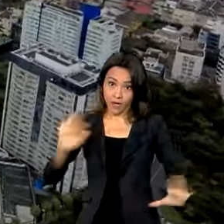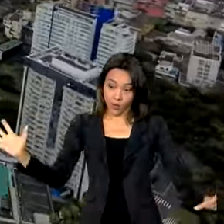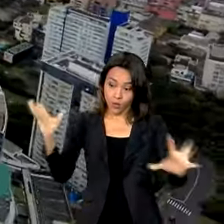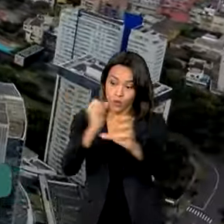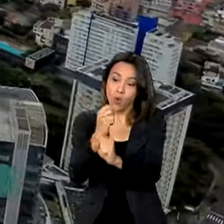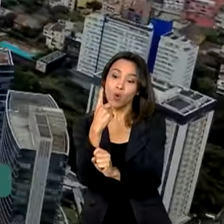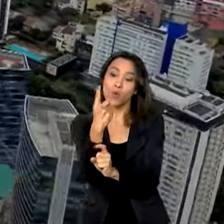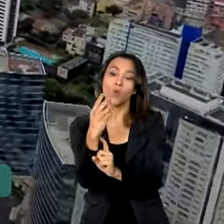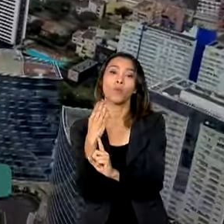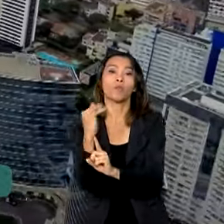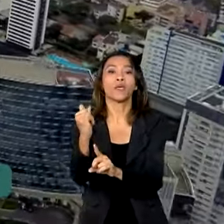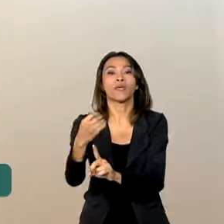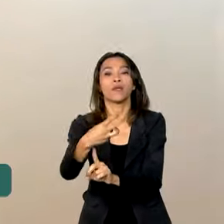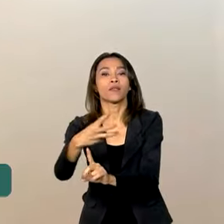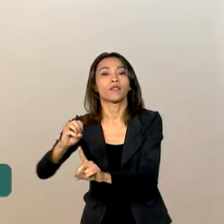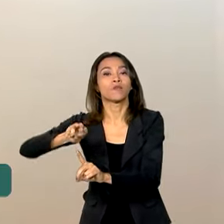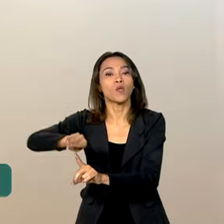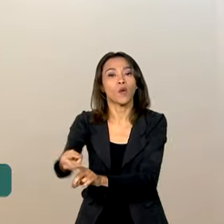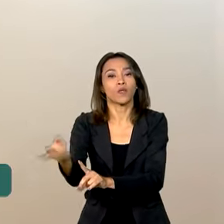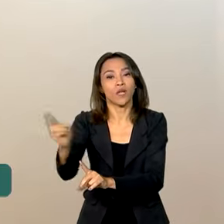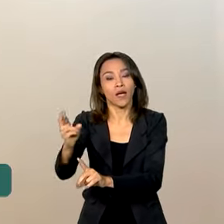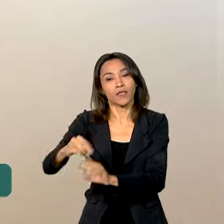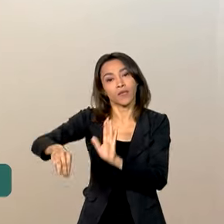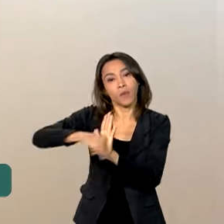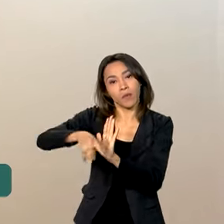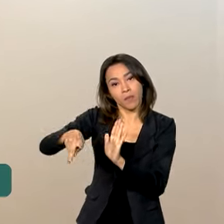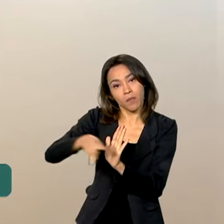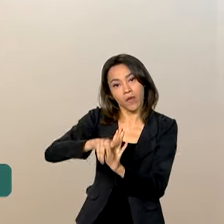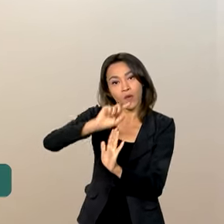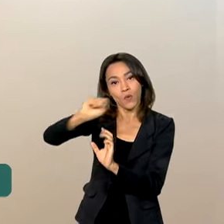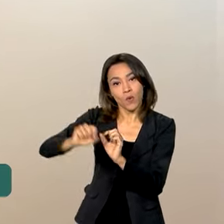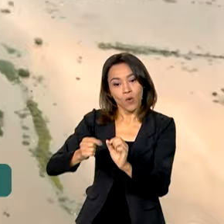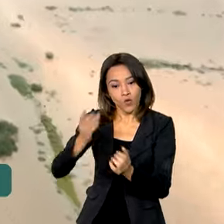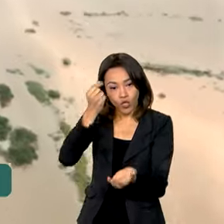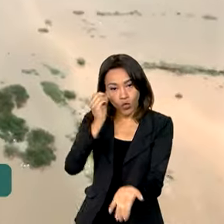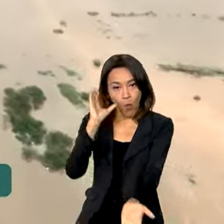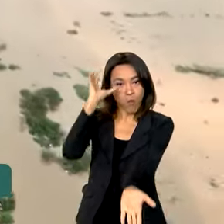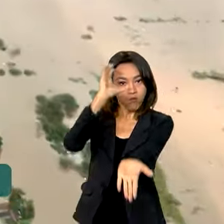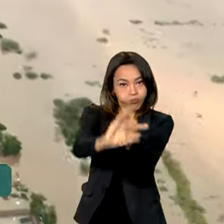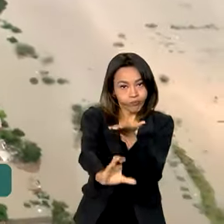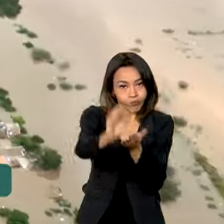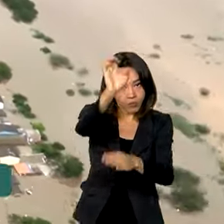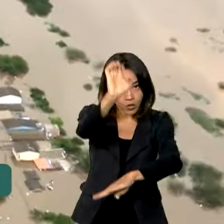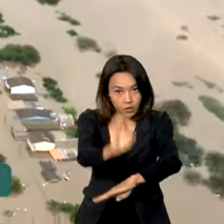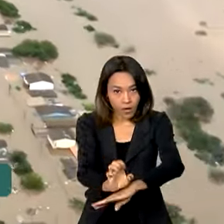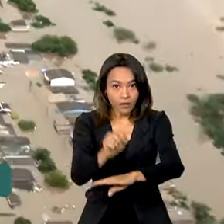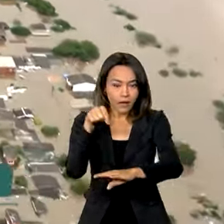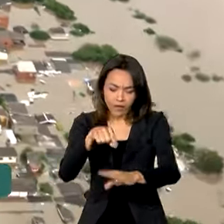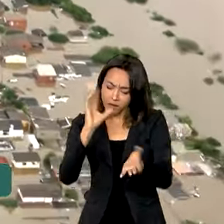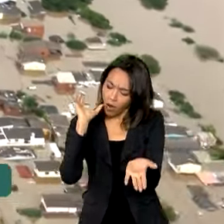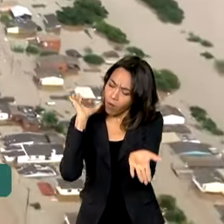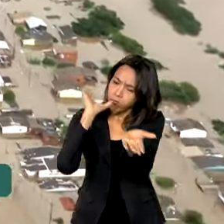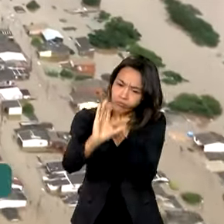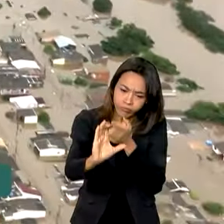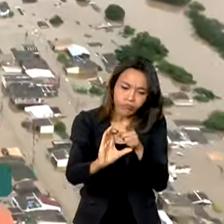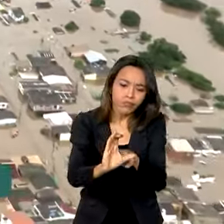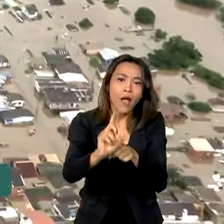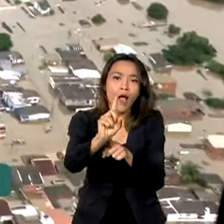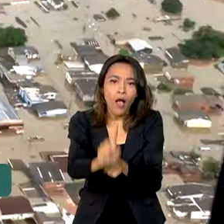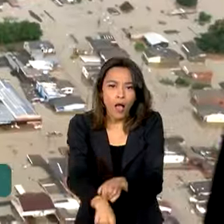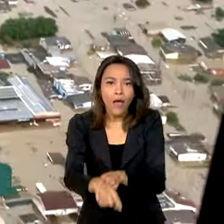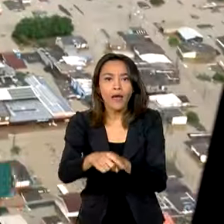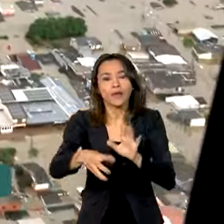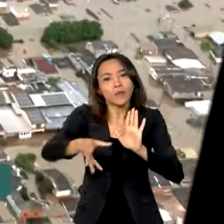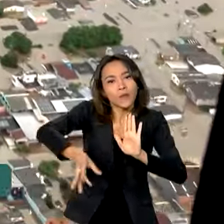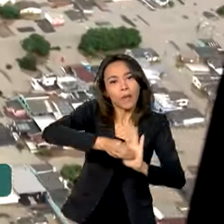300 milhões de reais em emendas parlamentares para o Rio Grande do Sul. Os recursos fazem parte do corredor expresso de